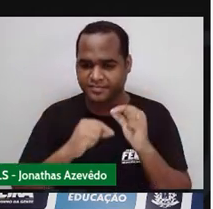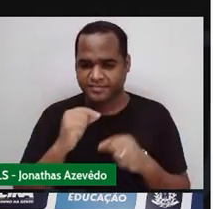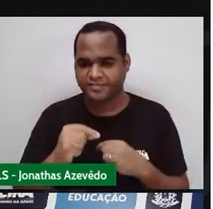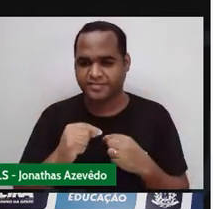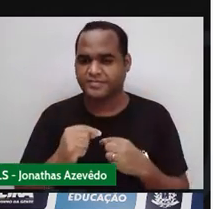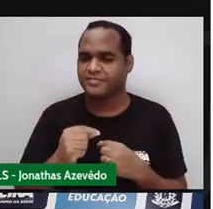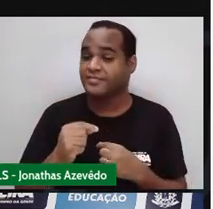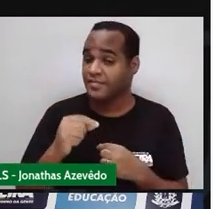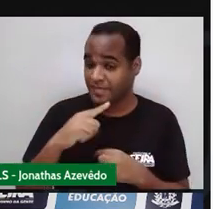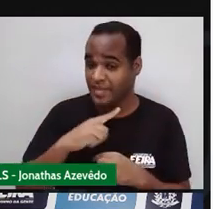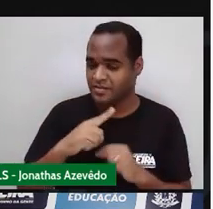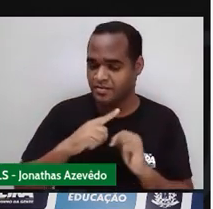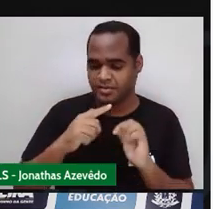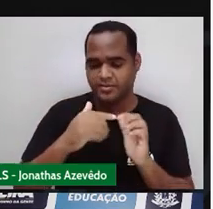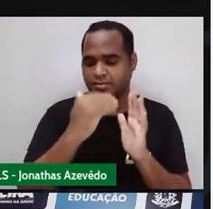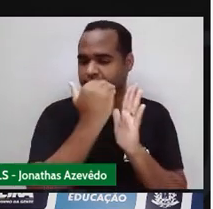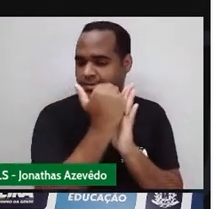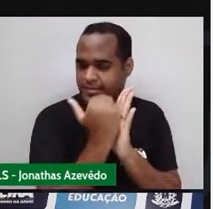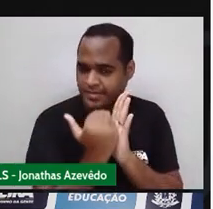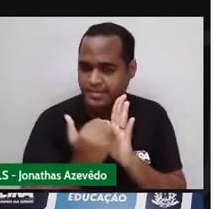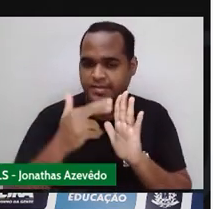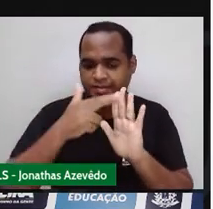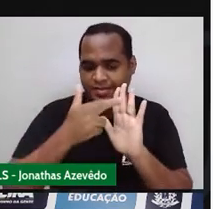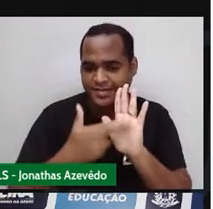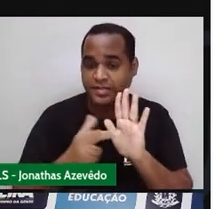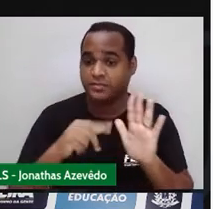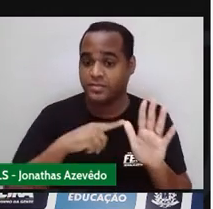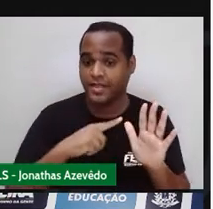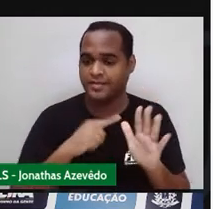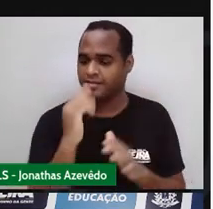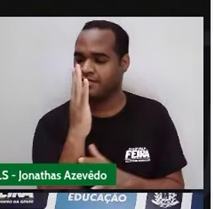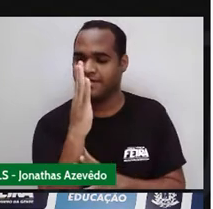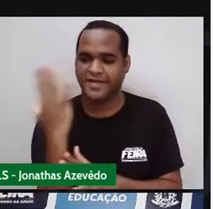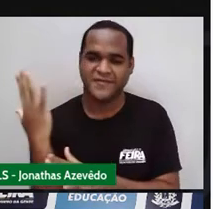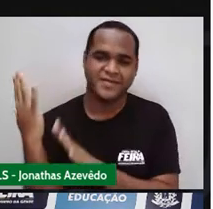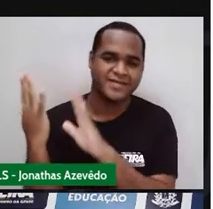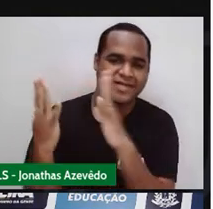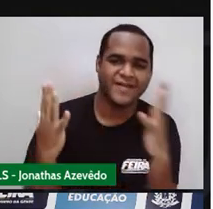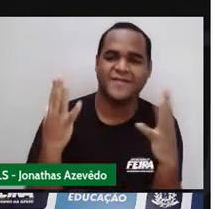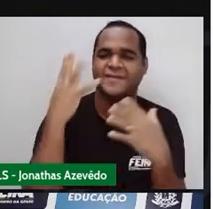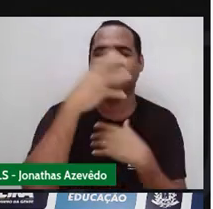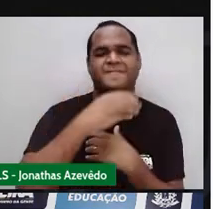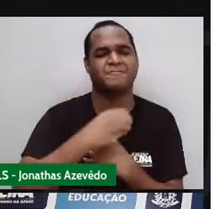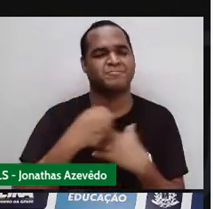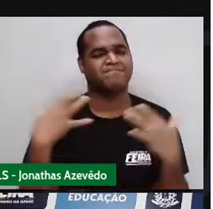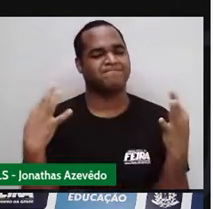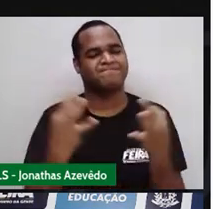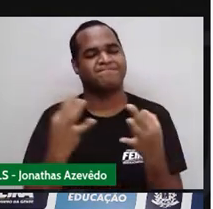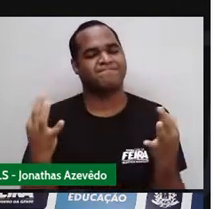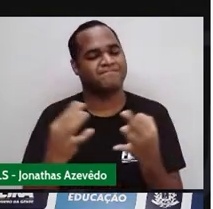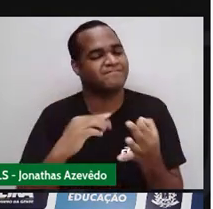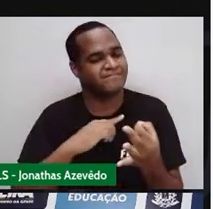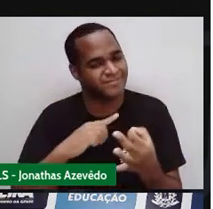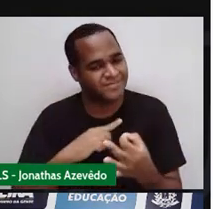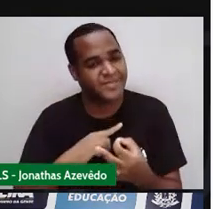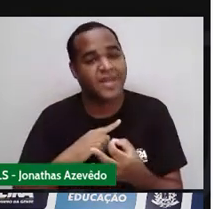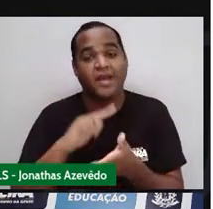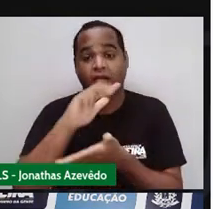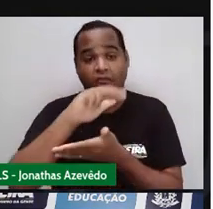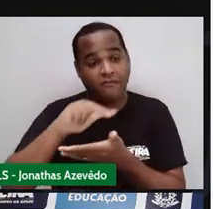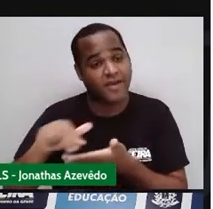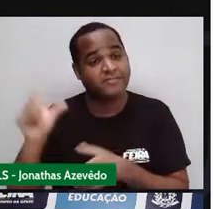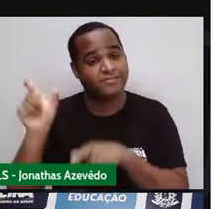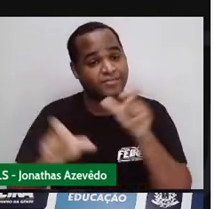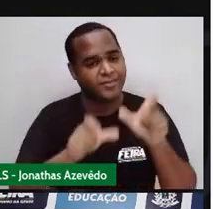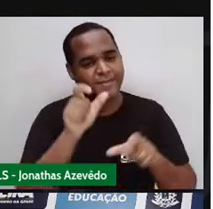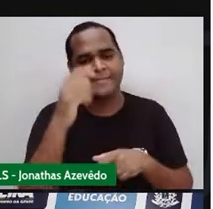padrões que a gente vê na natureza. Na natureza tem muita coisa bacana. Muitos padrões